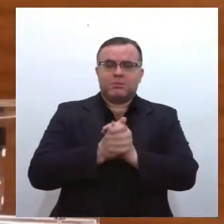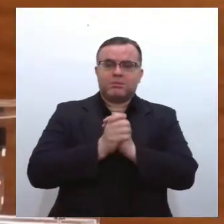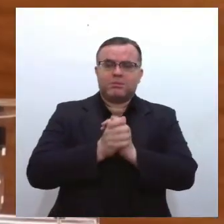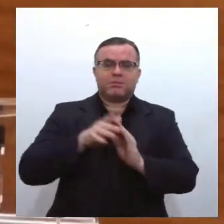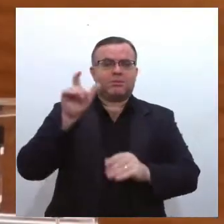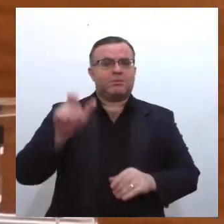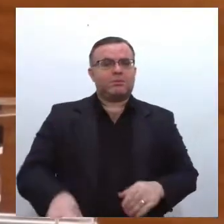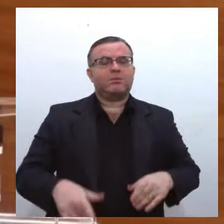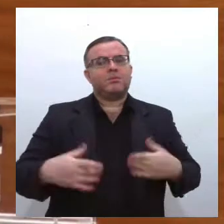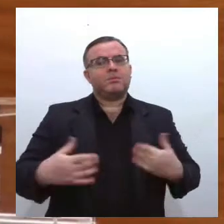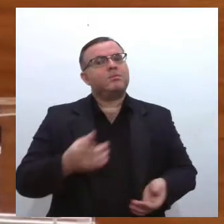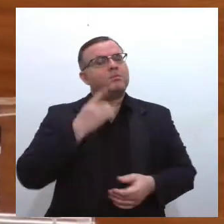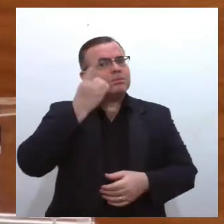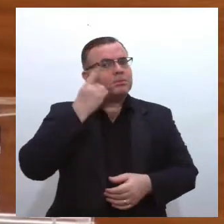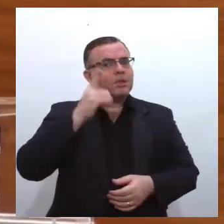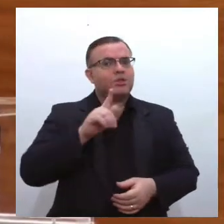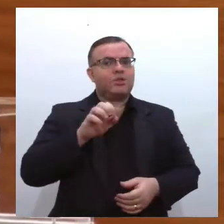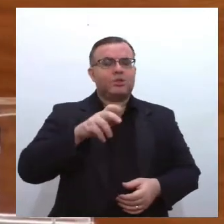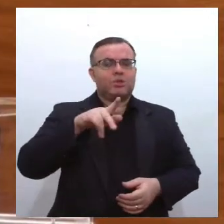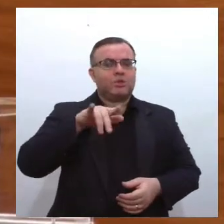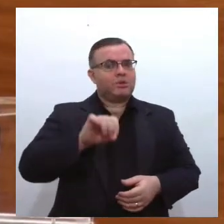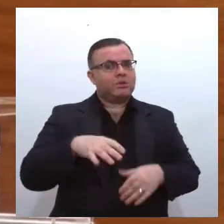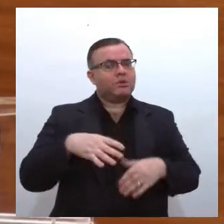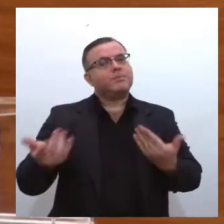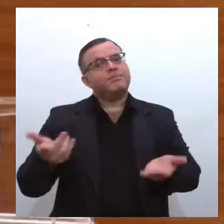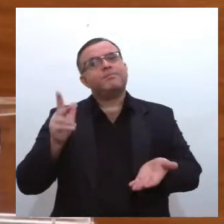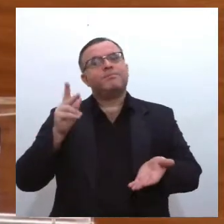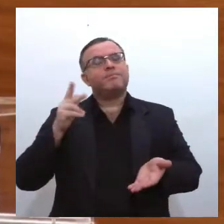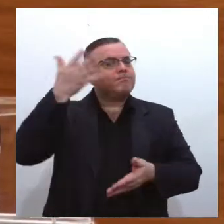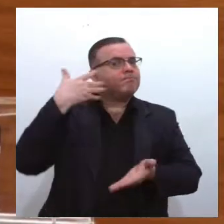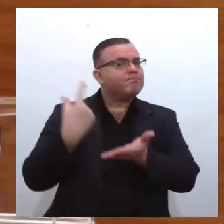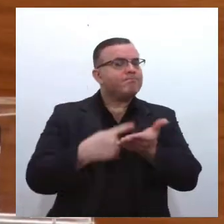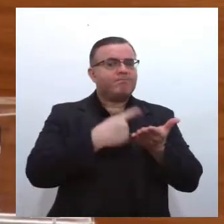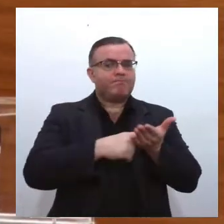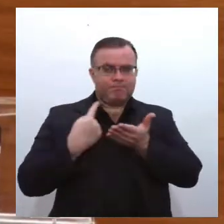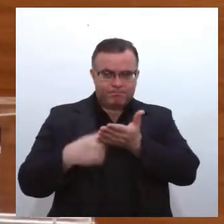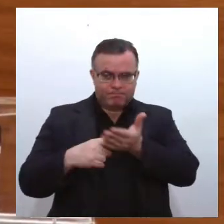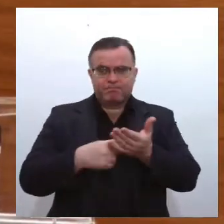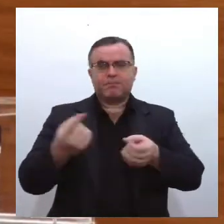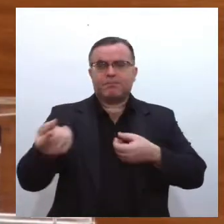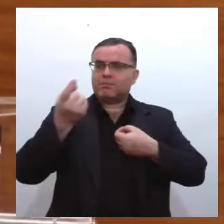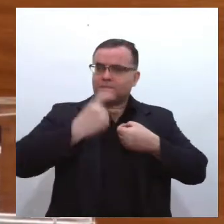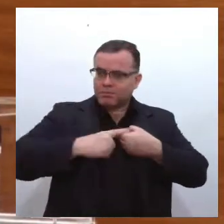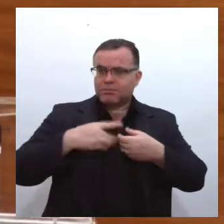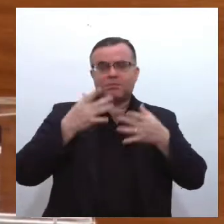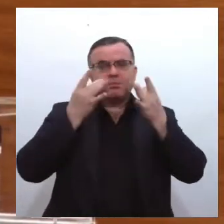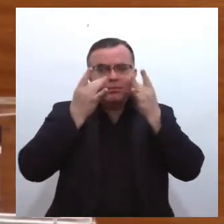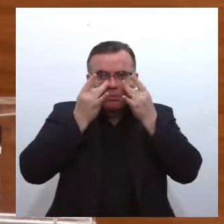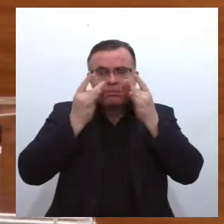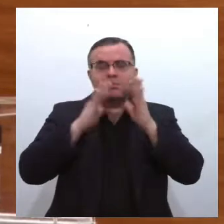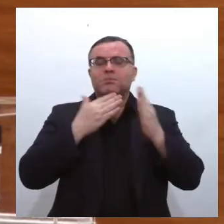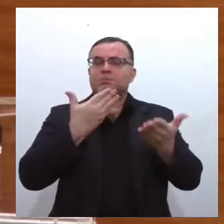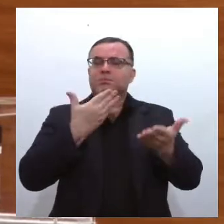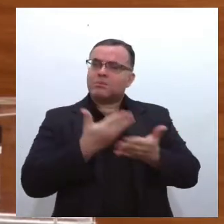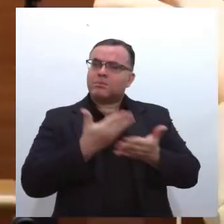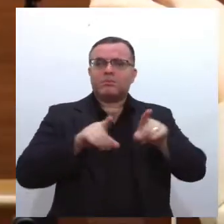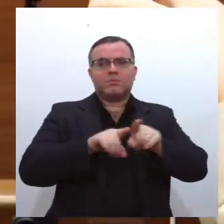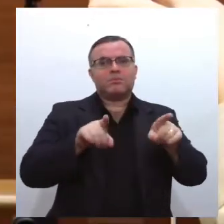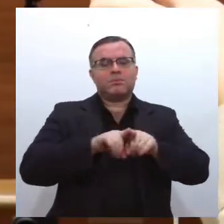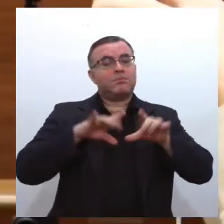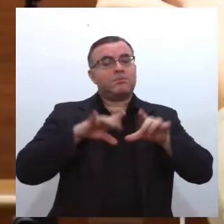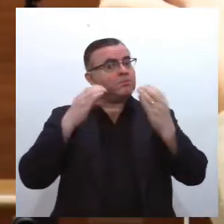O deputado Geórgio Passos trouxe para o debate o retorno das atividades presenciais nas escolas e nos estádios.